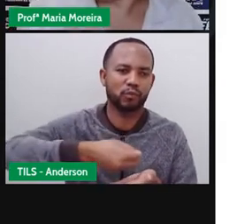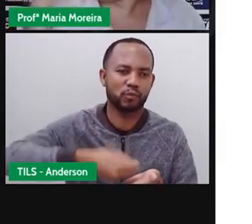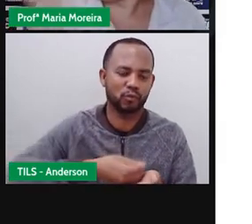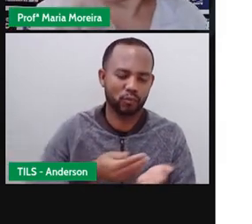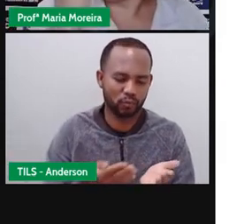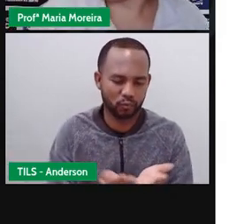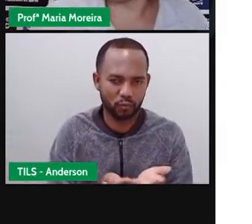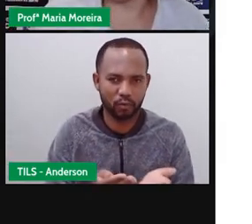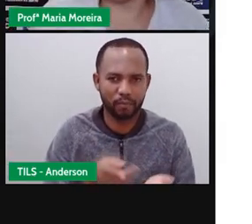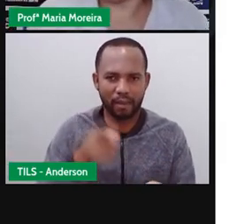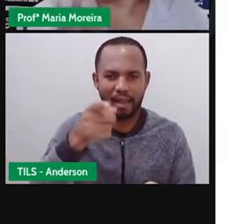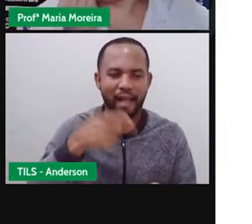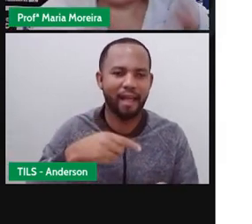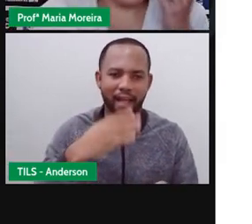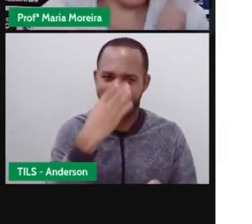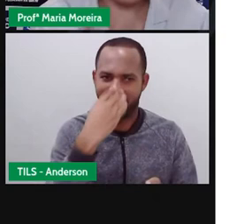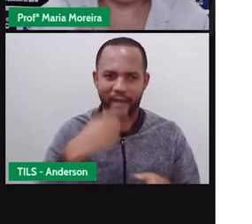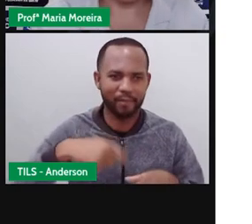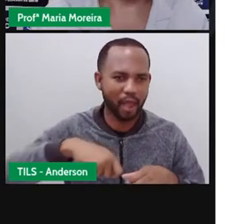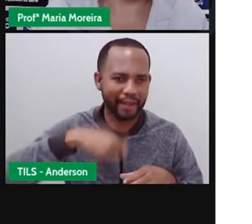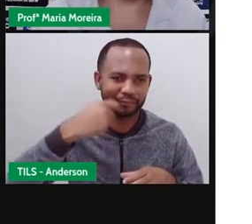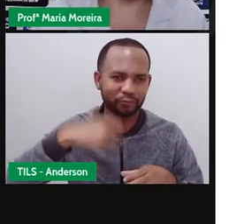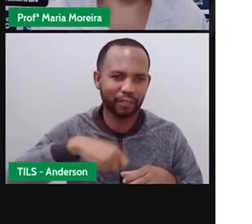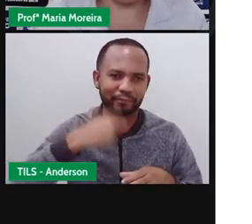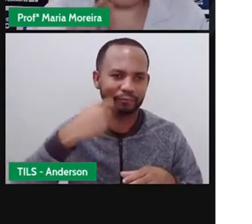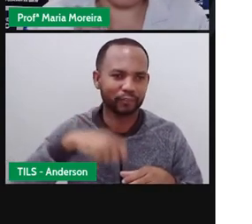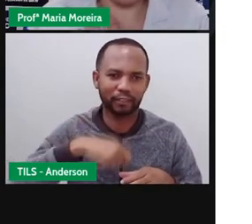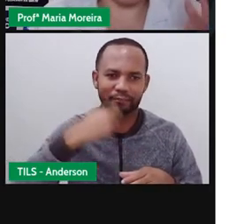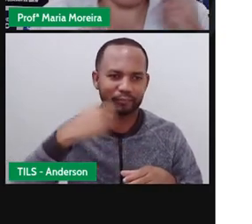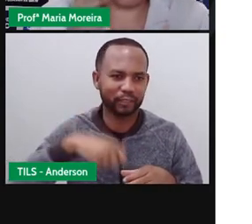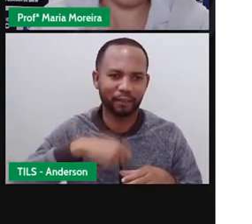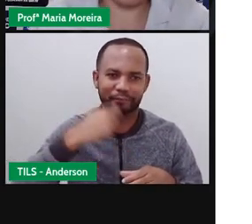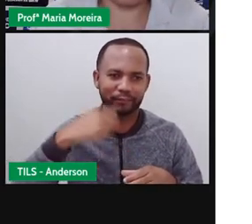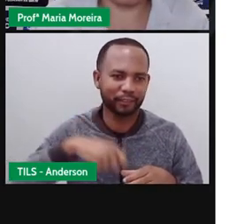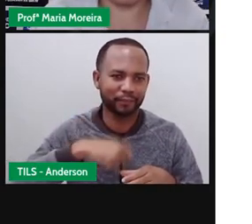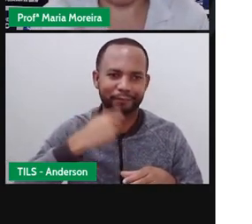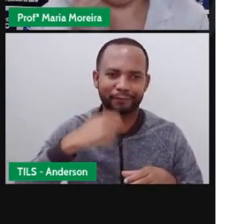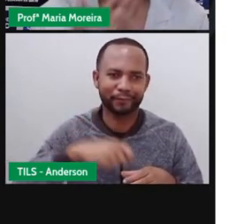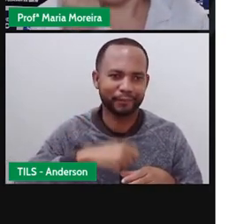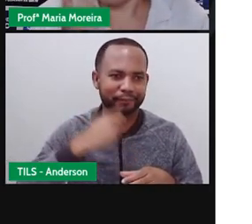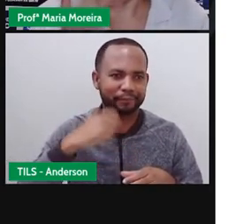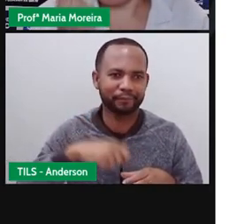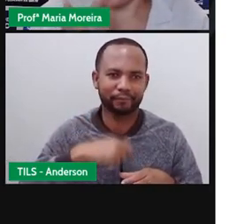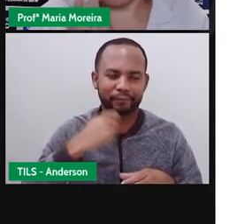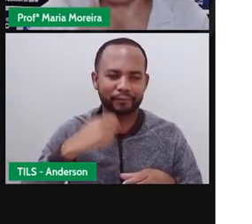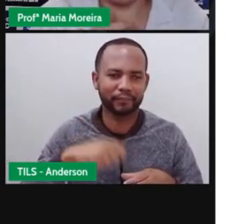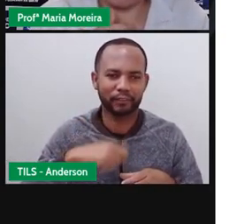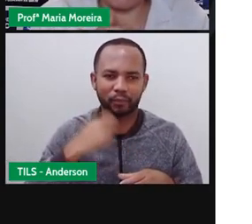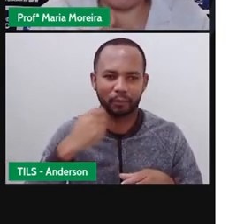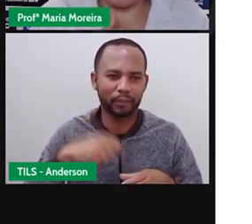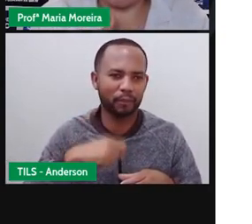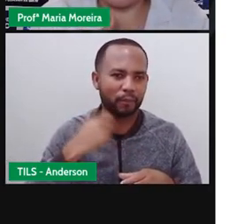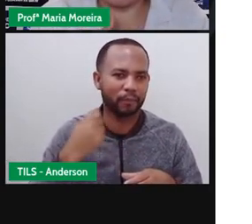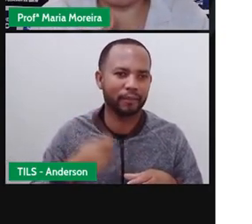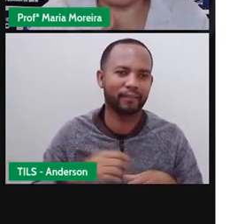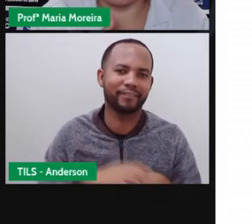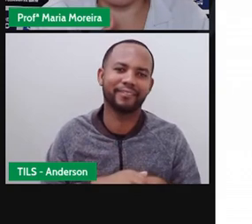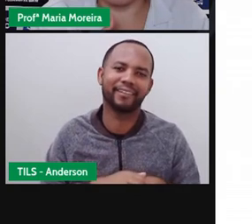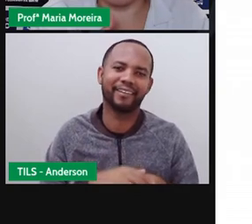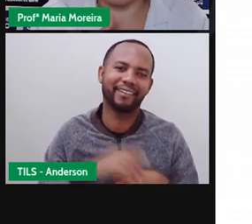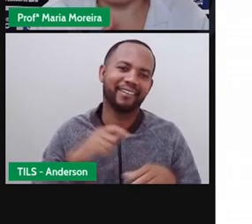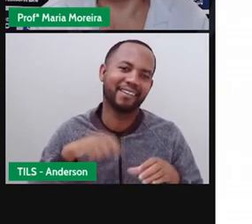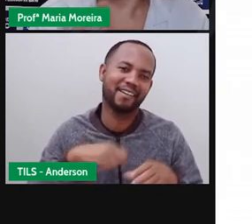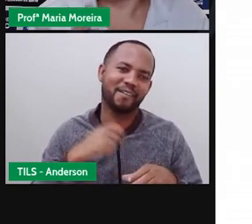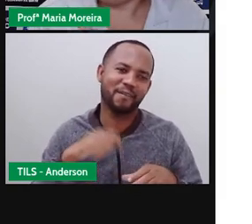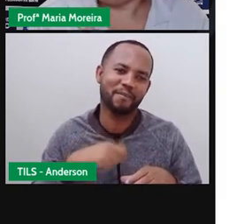a raposa, ó, jogou duro, Tipo Anderson, né, que gosta bastante de comer, ó. Comer, ó aí, tá vendo? Olha lá fazendo comendo,